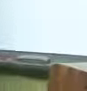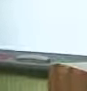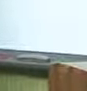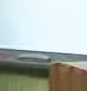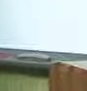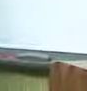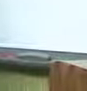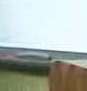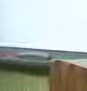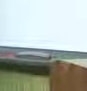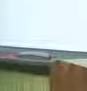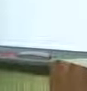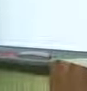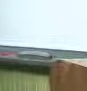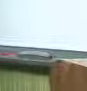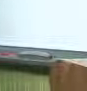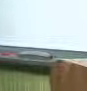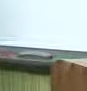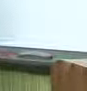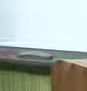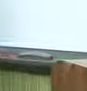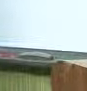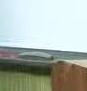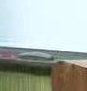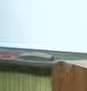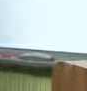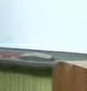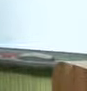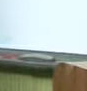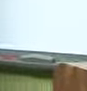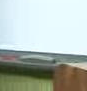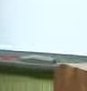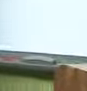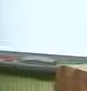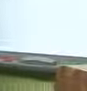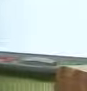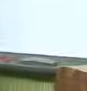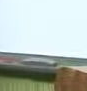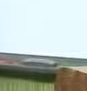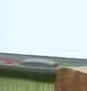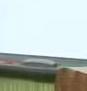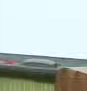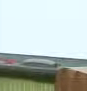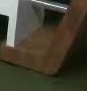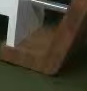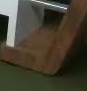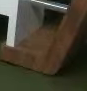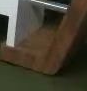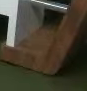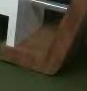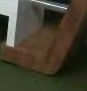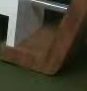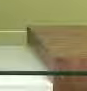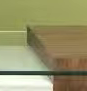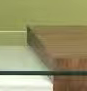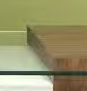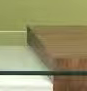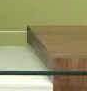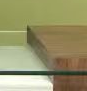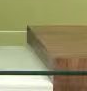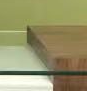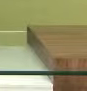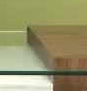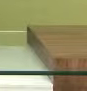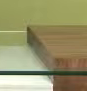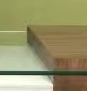Boa noite, estamos aqui novamente para a nossa aula de planejamento financeiro, não isso, professor Gilberto? Boa noite, senhor Ronilson, boa noite al